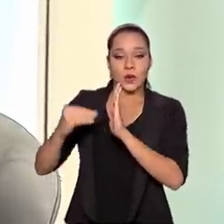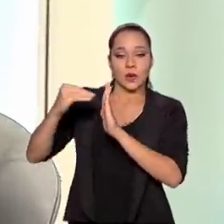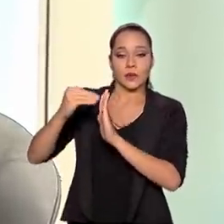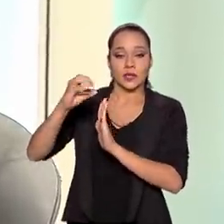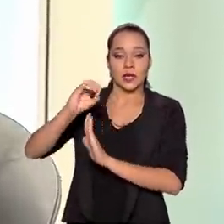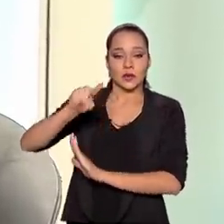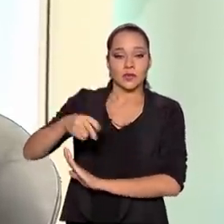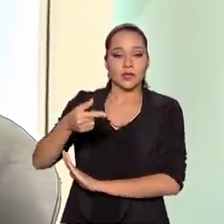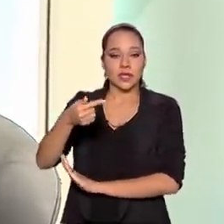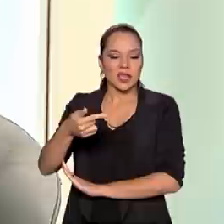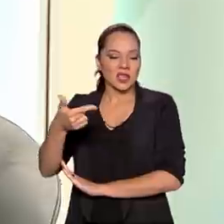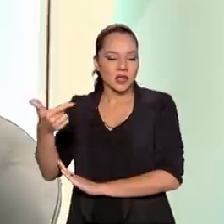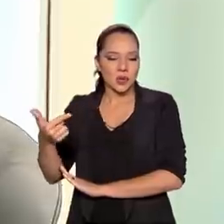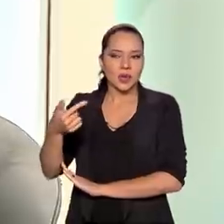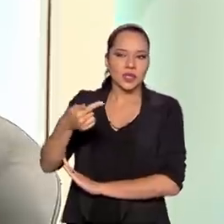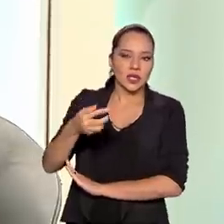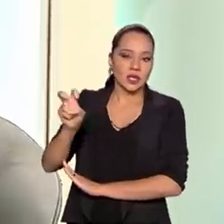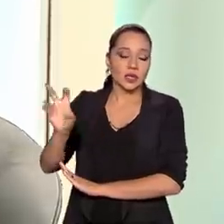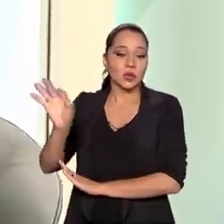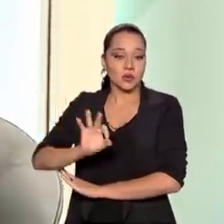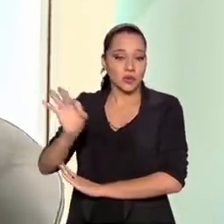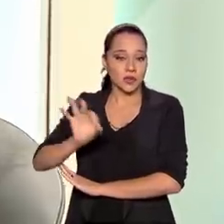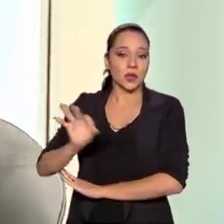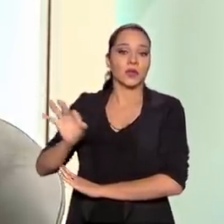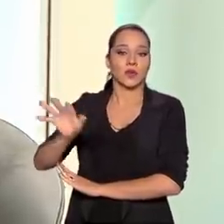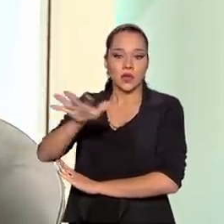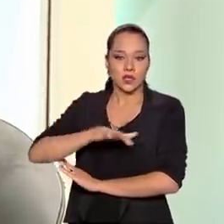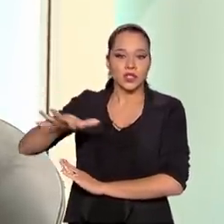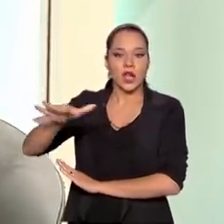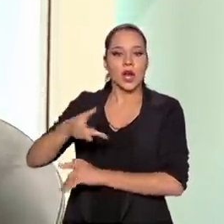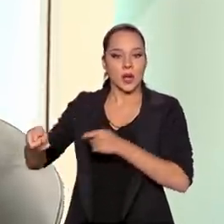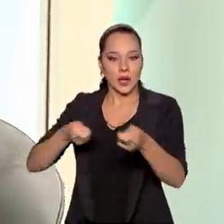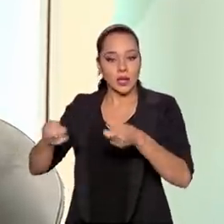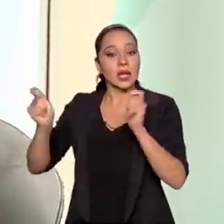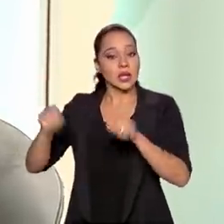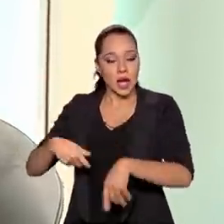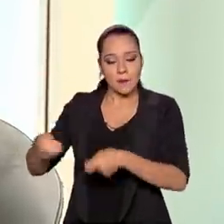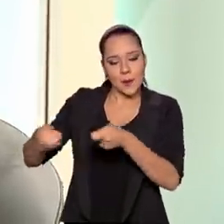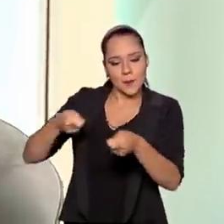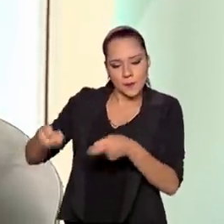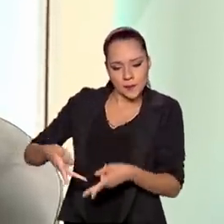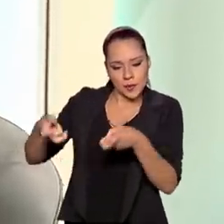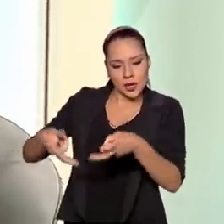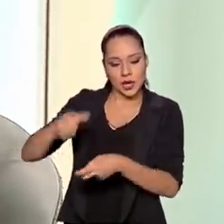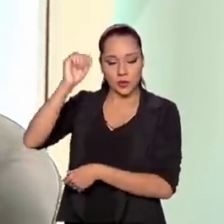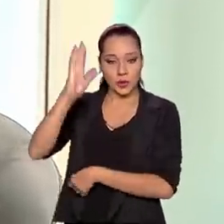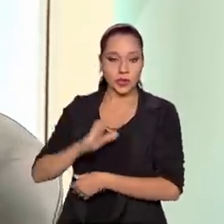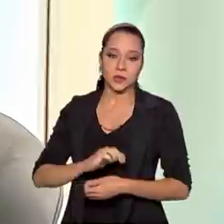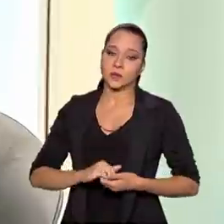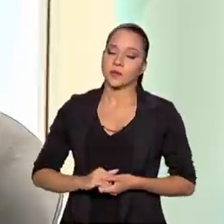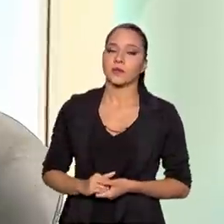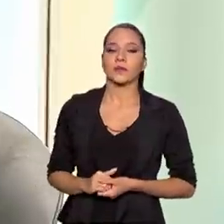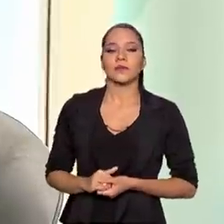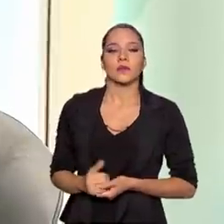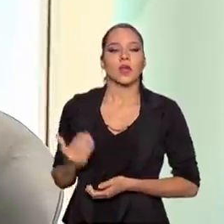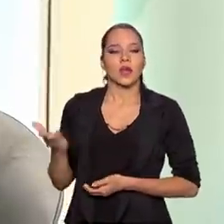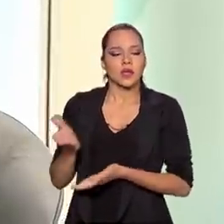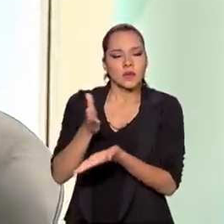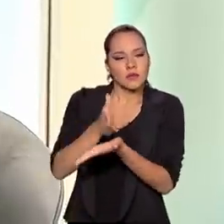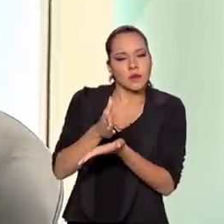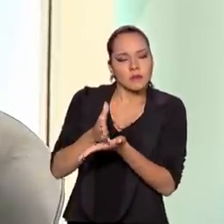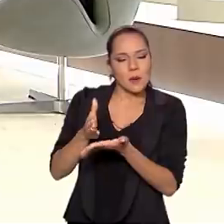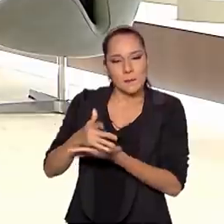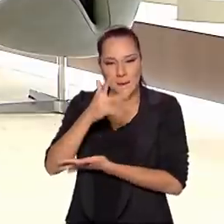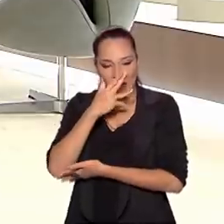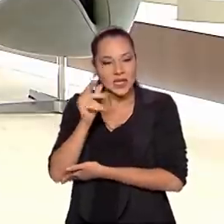,72%, 75% de área minerária no Brasil. E isso são, embora fracionalmente